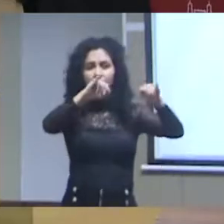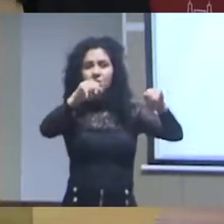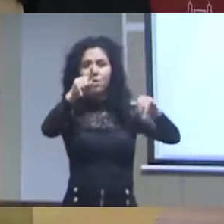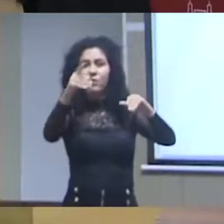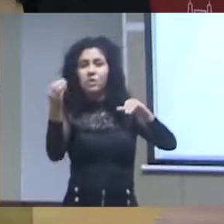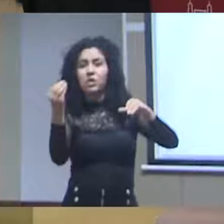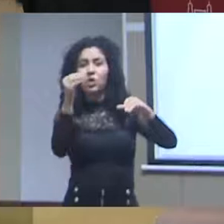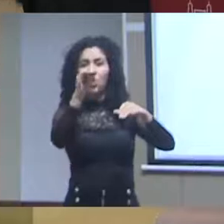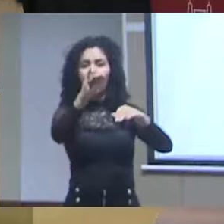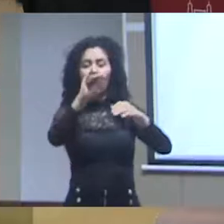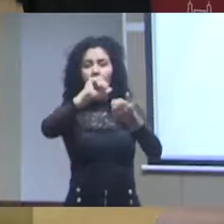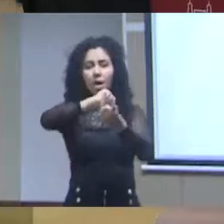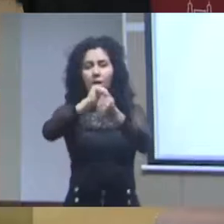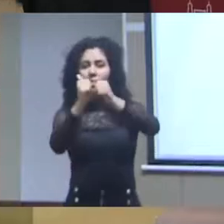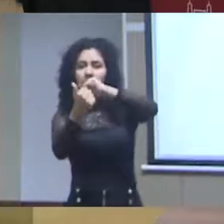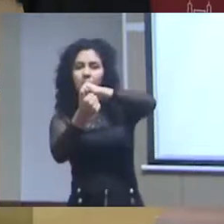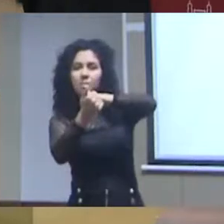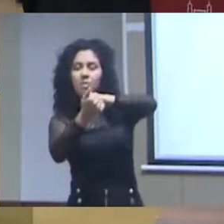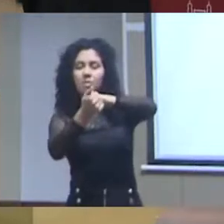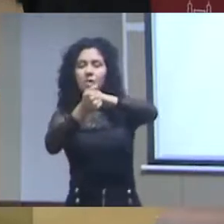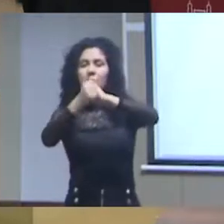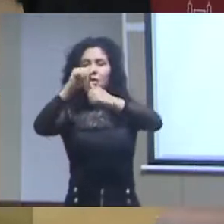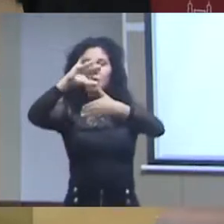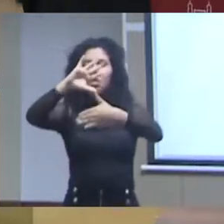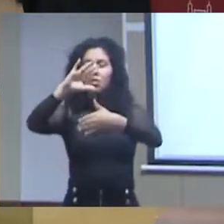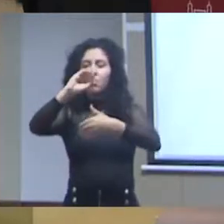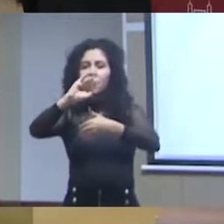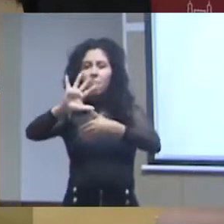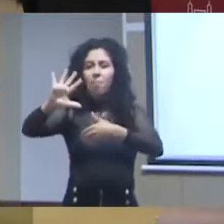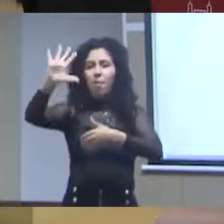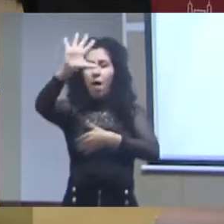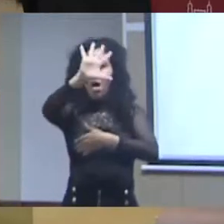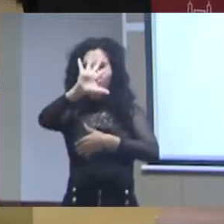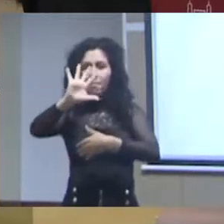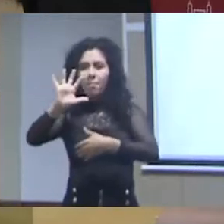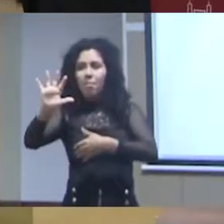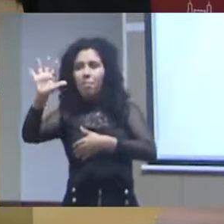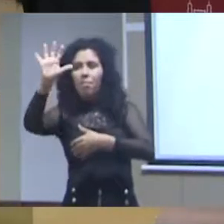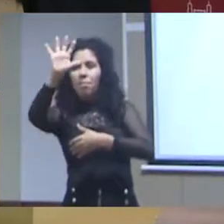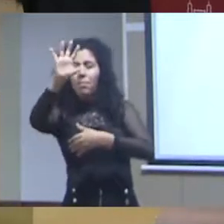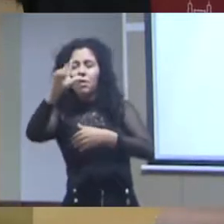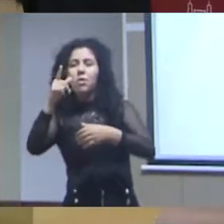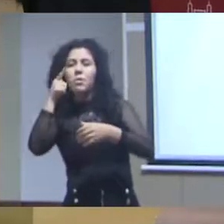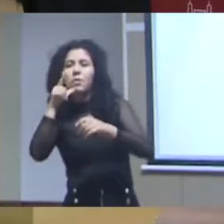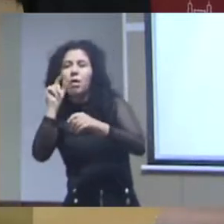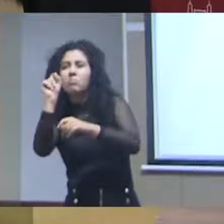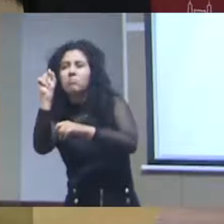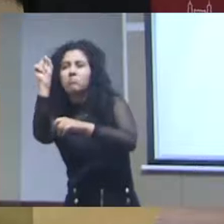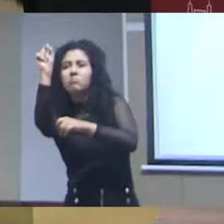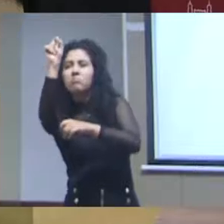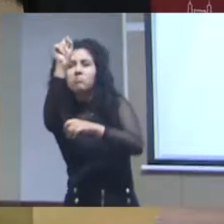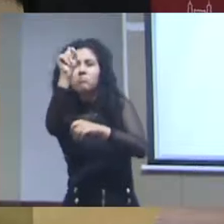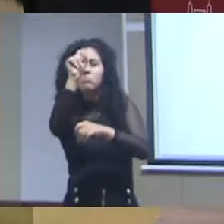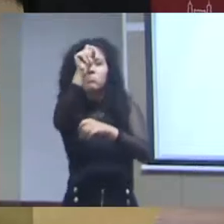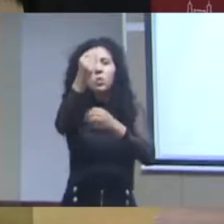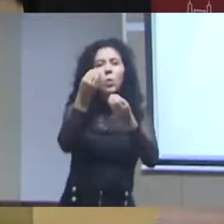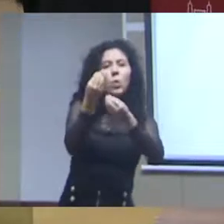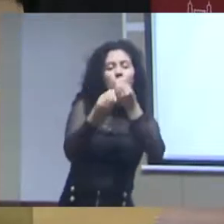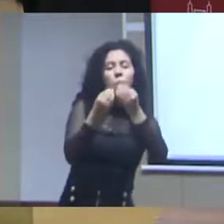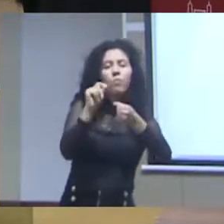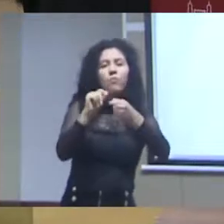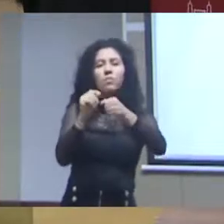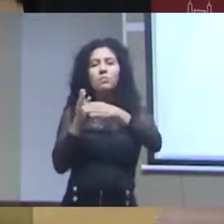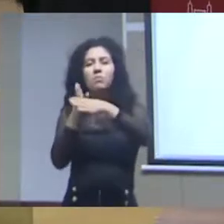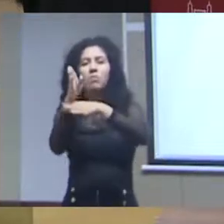dados de biodiversidade tem essas questões sensíveis e nós temos dados de localização por exemplo de